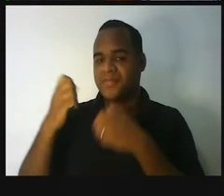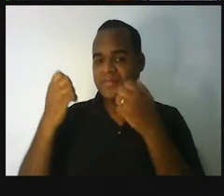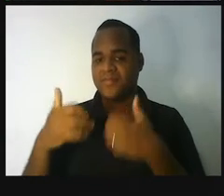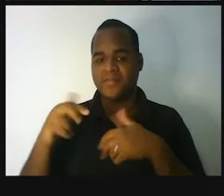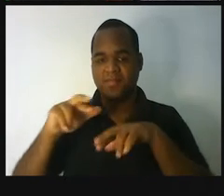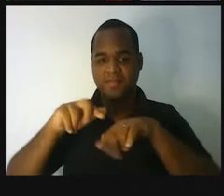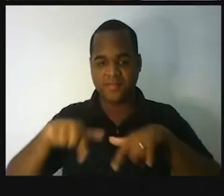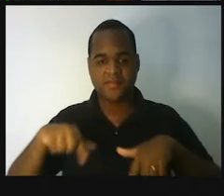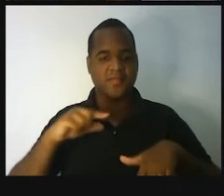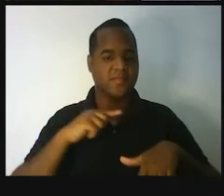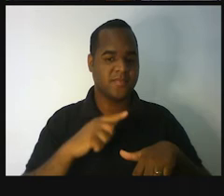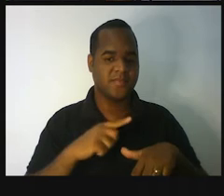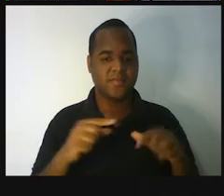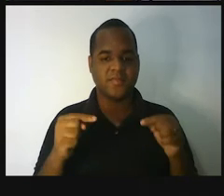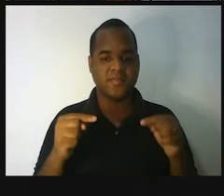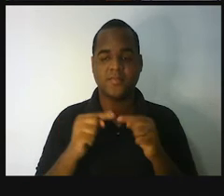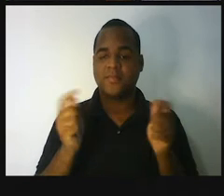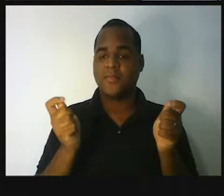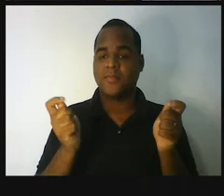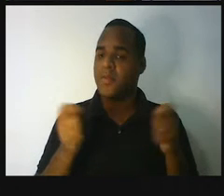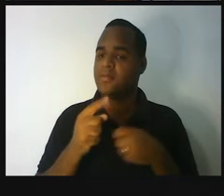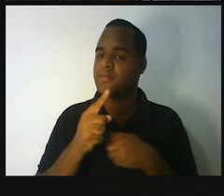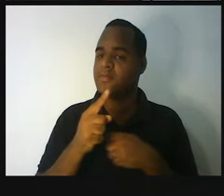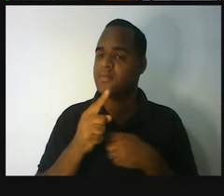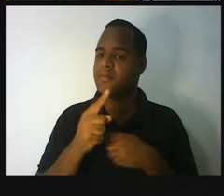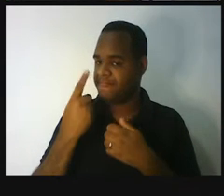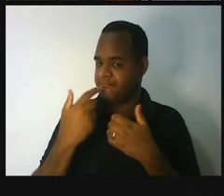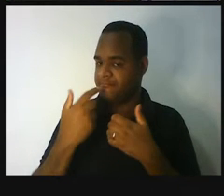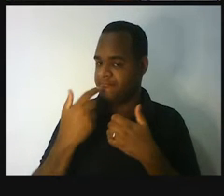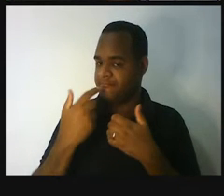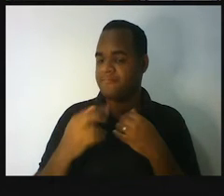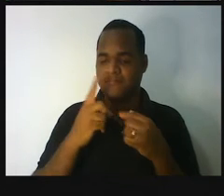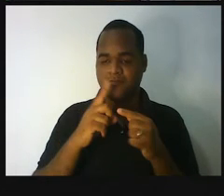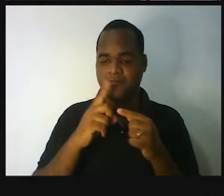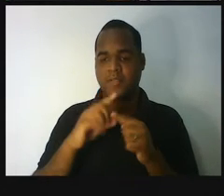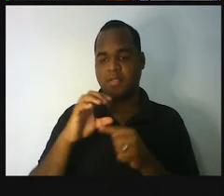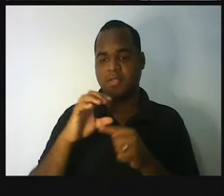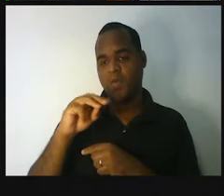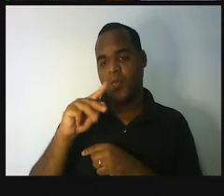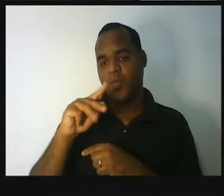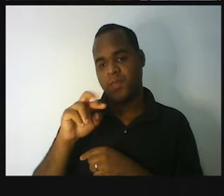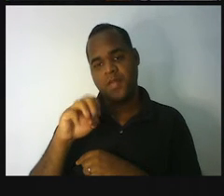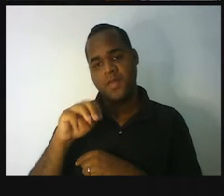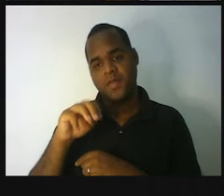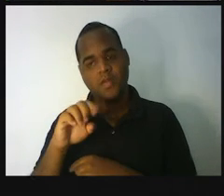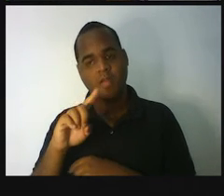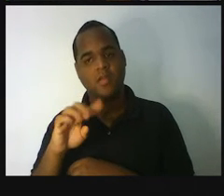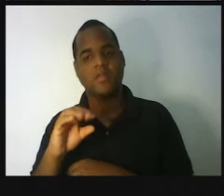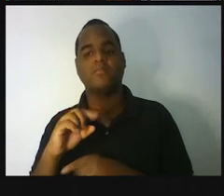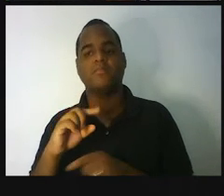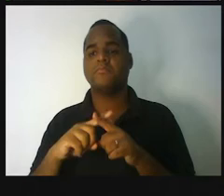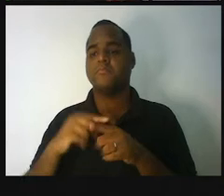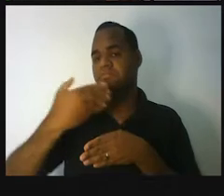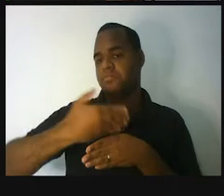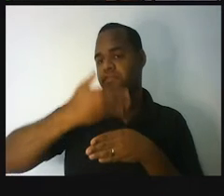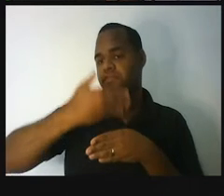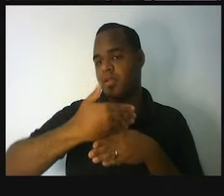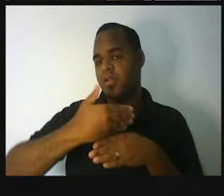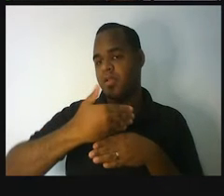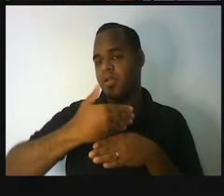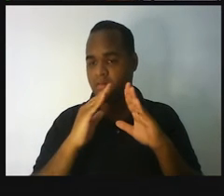elementos, nos quais você consegue medir o comprimento, né? A parede da sua casa,